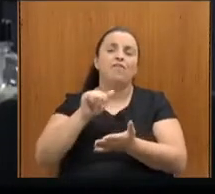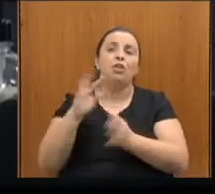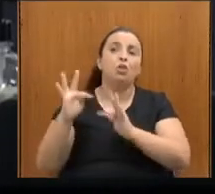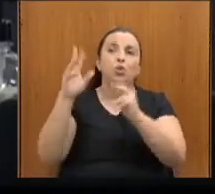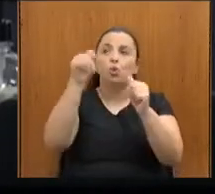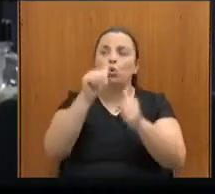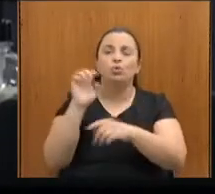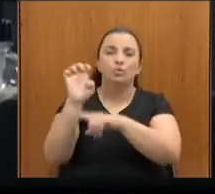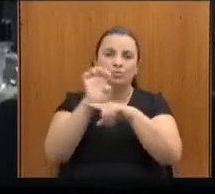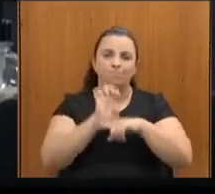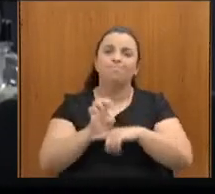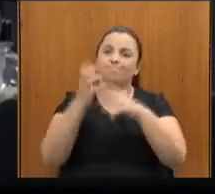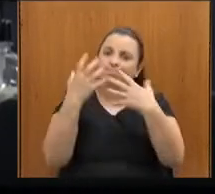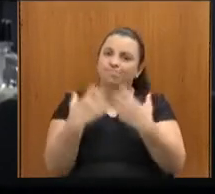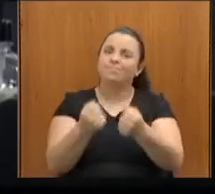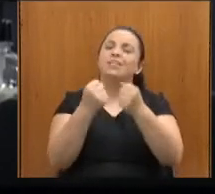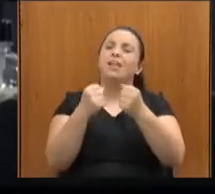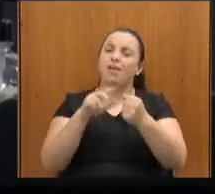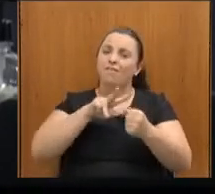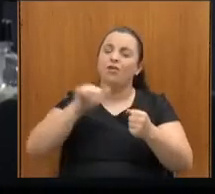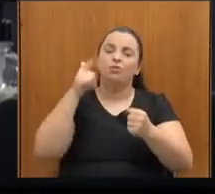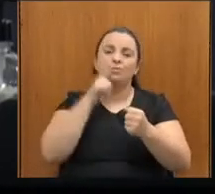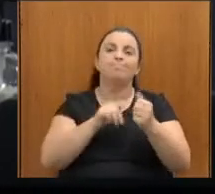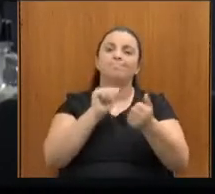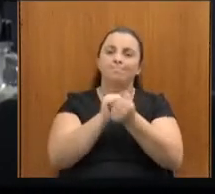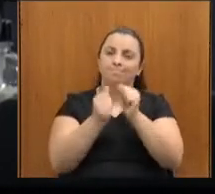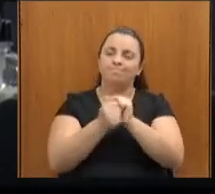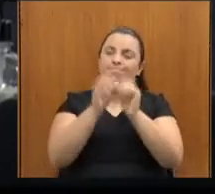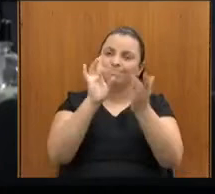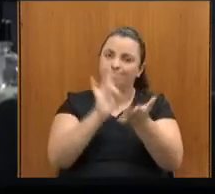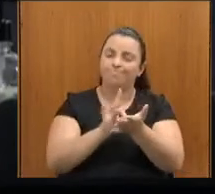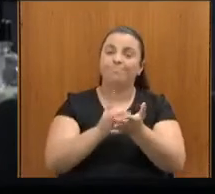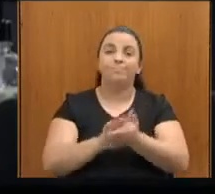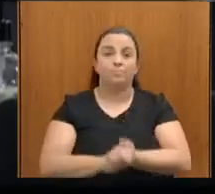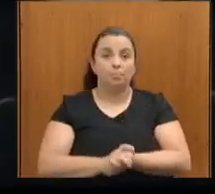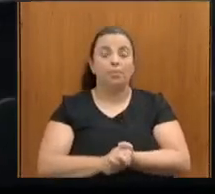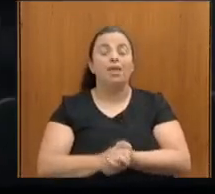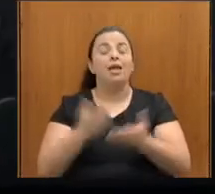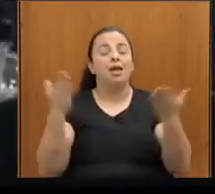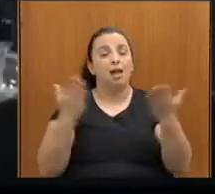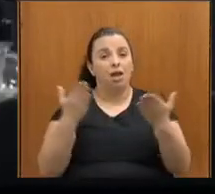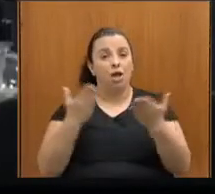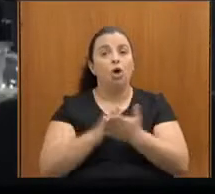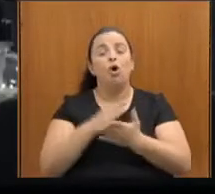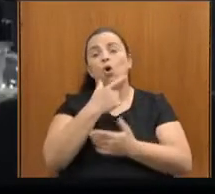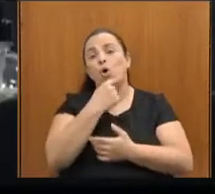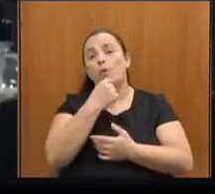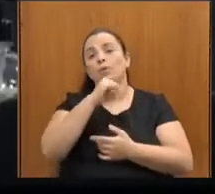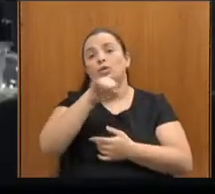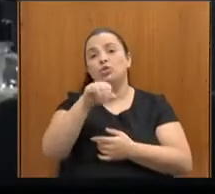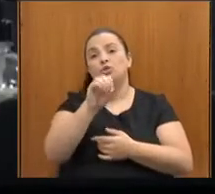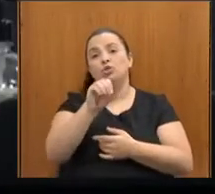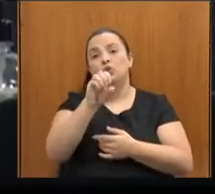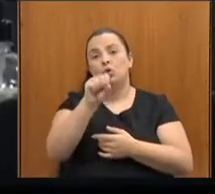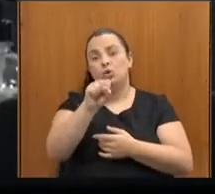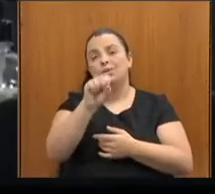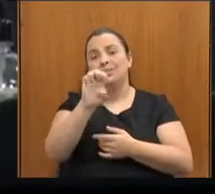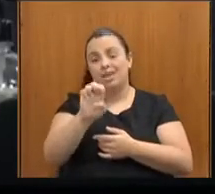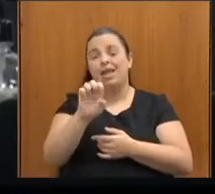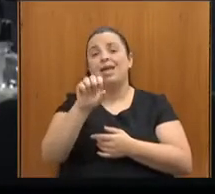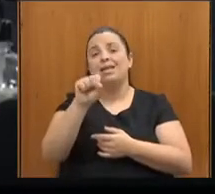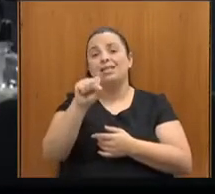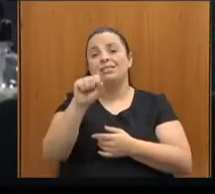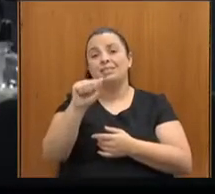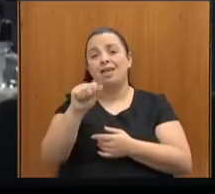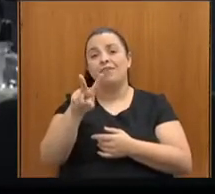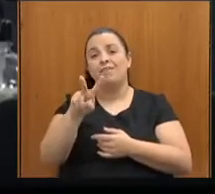Bem, vou passar aqui então a fala para o José Savieto, que é o presidente do Conselho Municipal